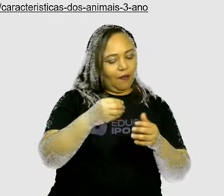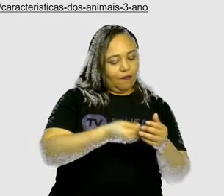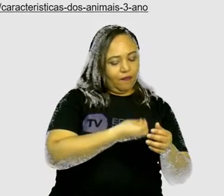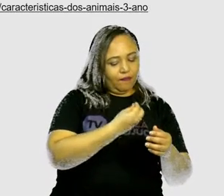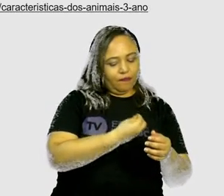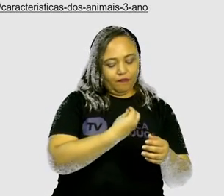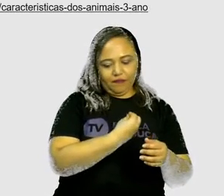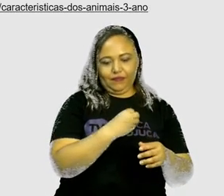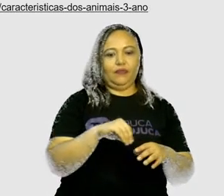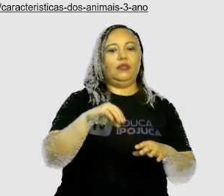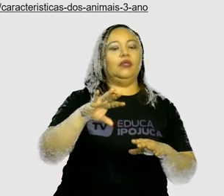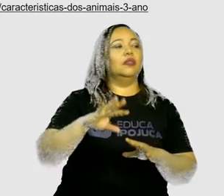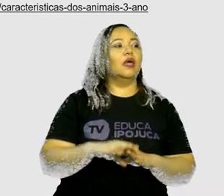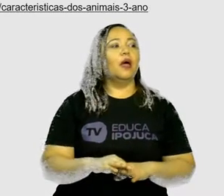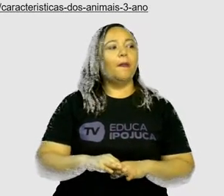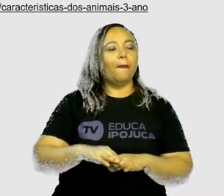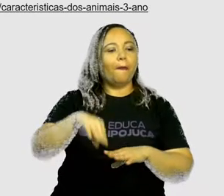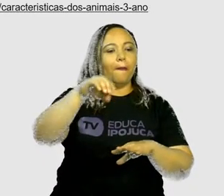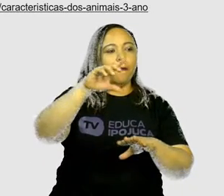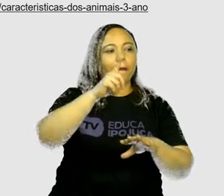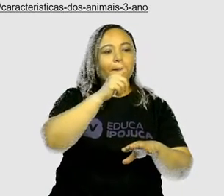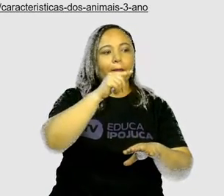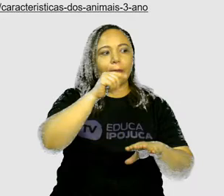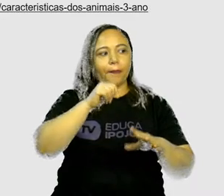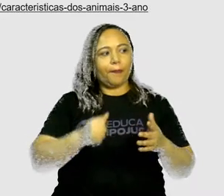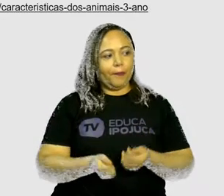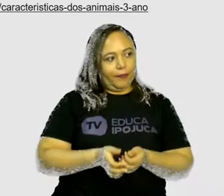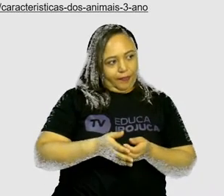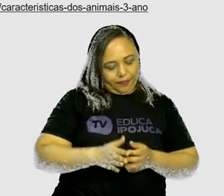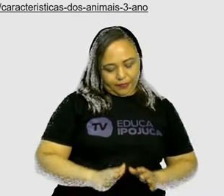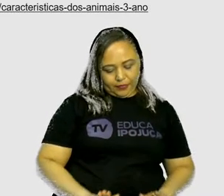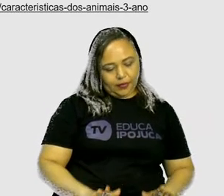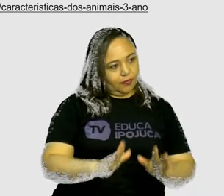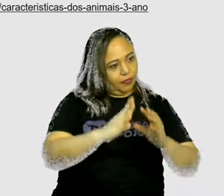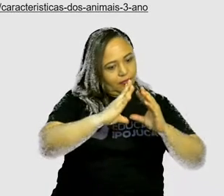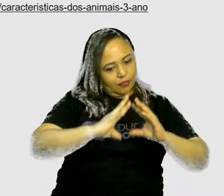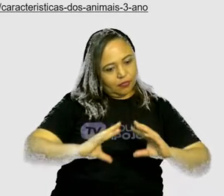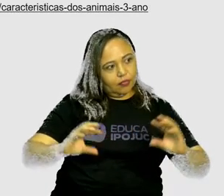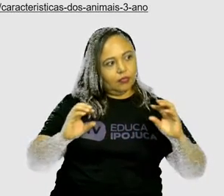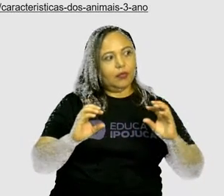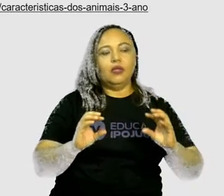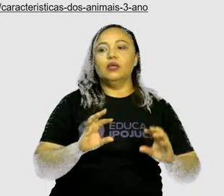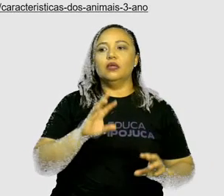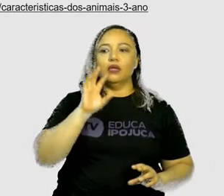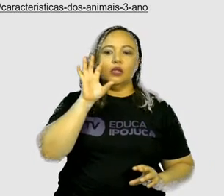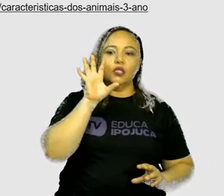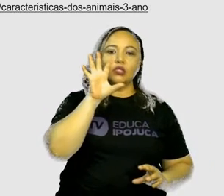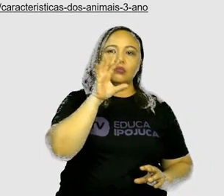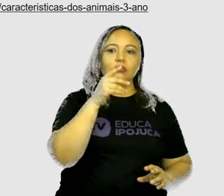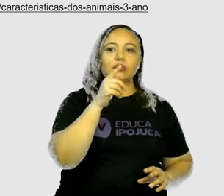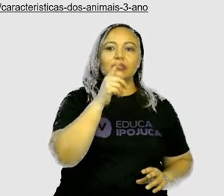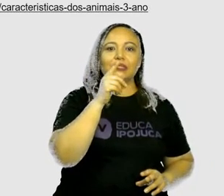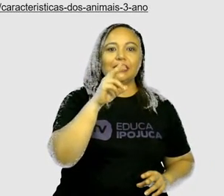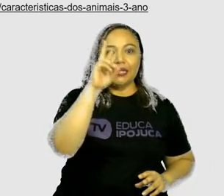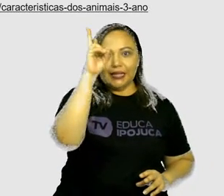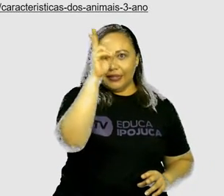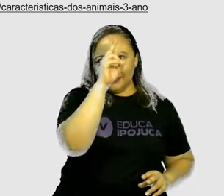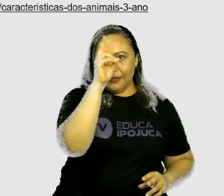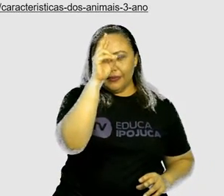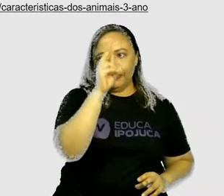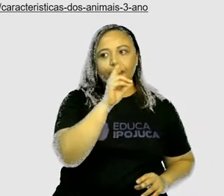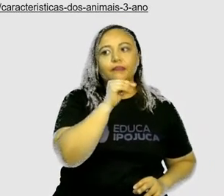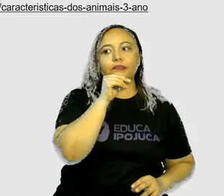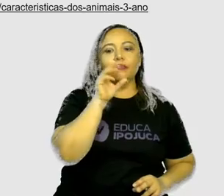Nascem de ovos e alimentam-se de insetos que capturam com a própria língua. Esses são espertos.